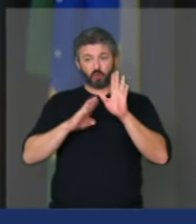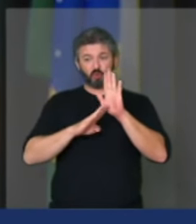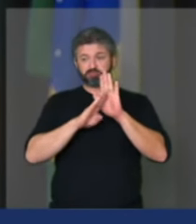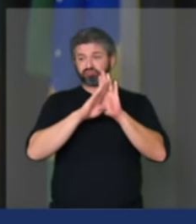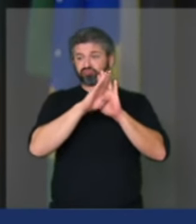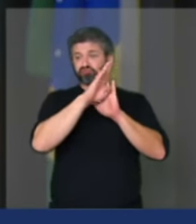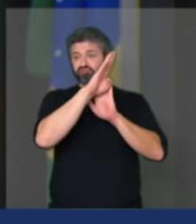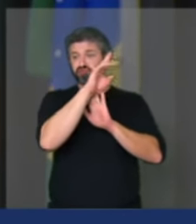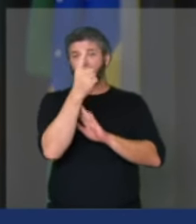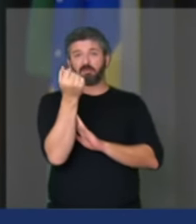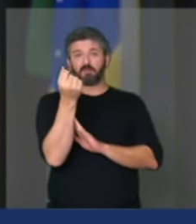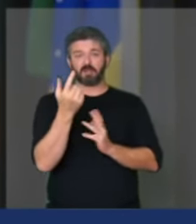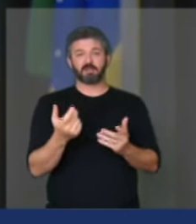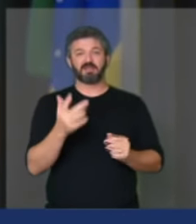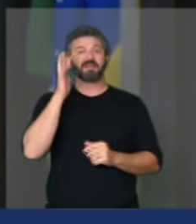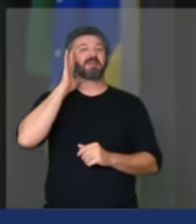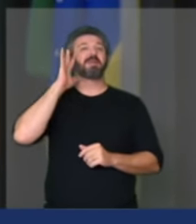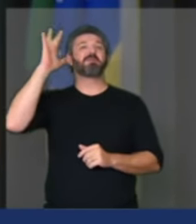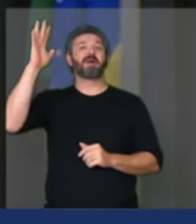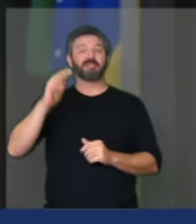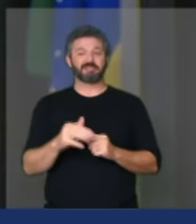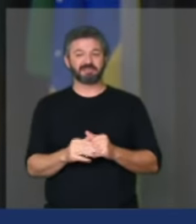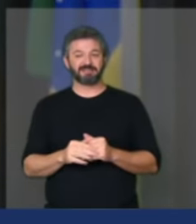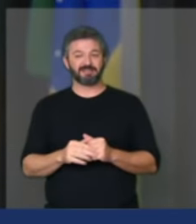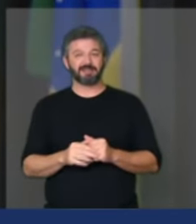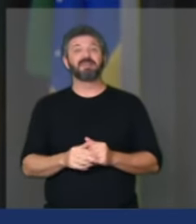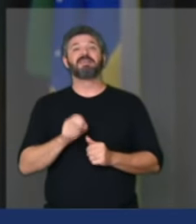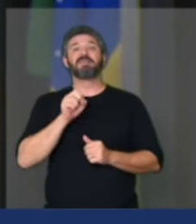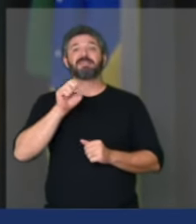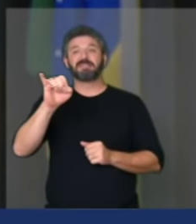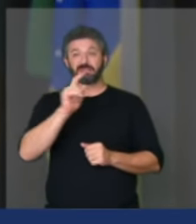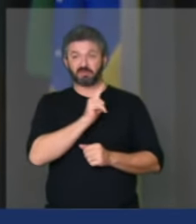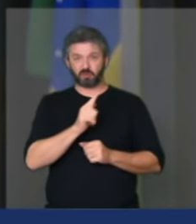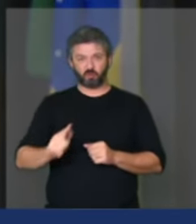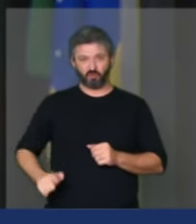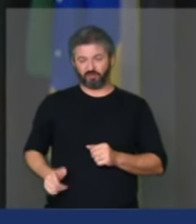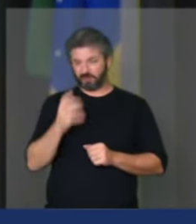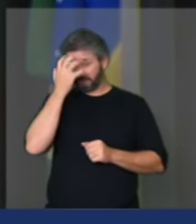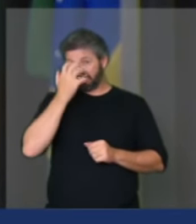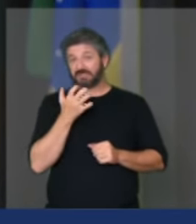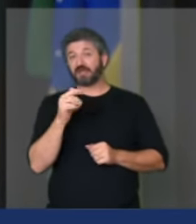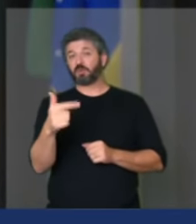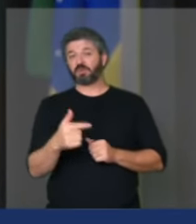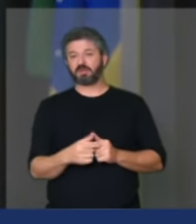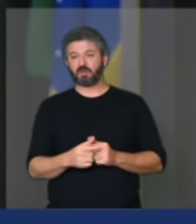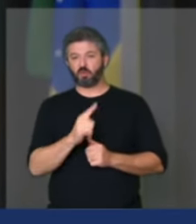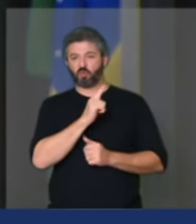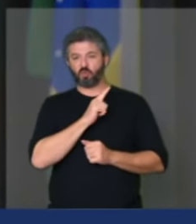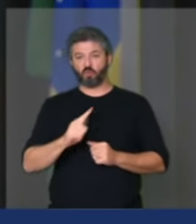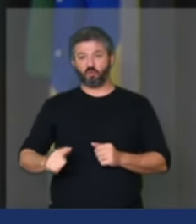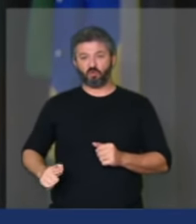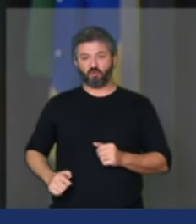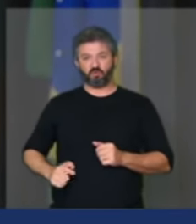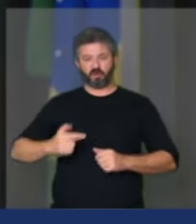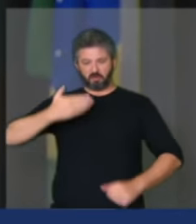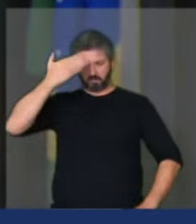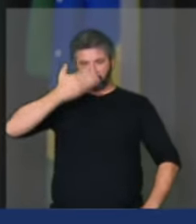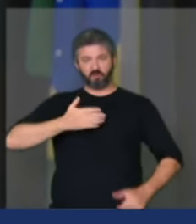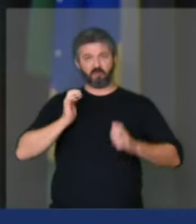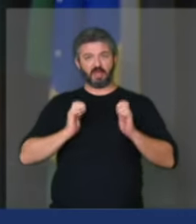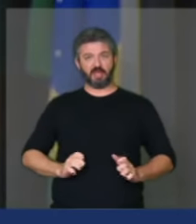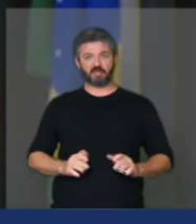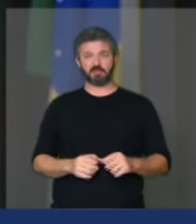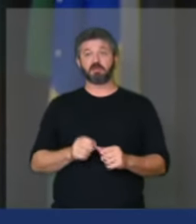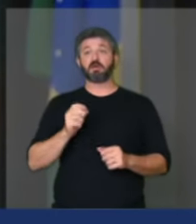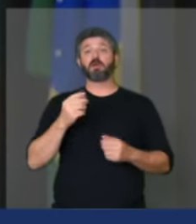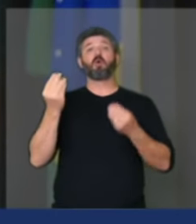imagine se não tivéssemos um governo sério um governo probou como estaríamos hoje